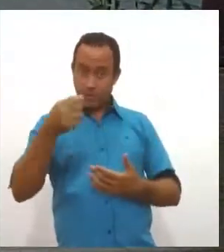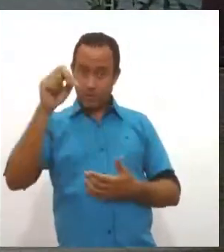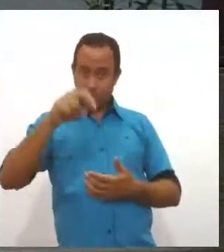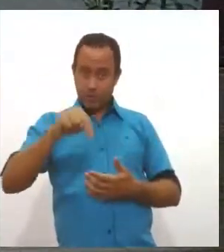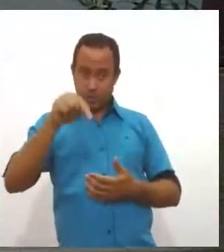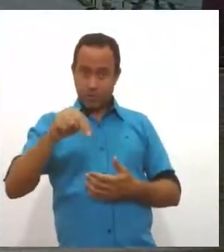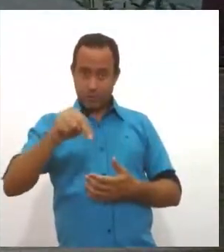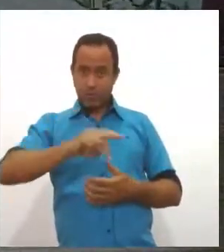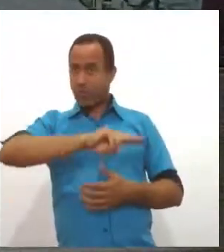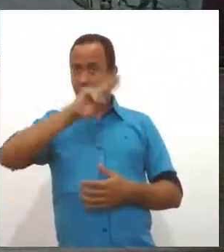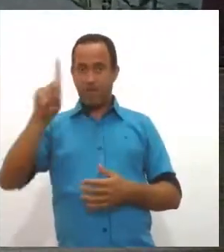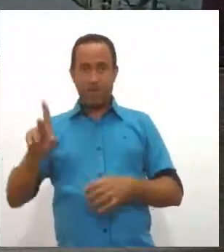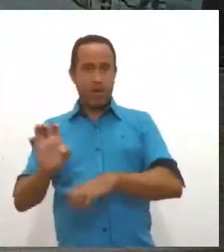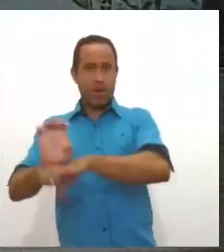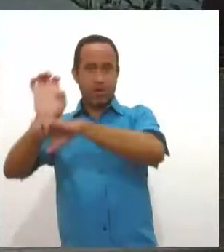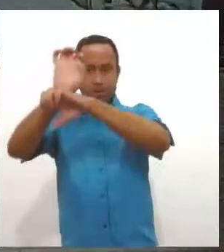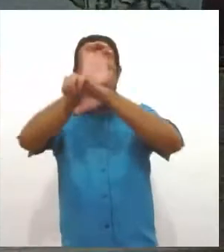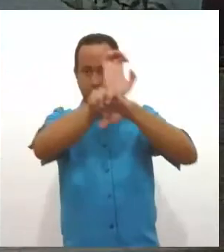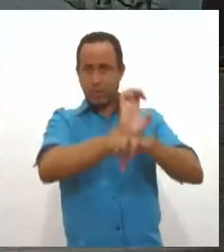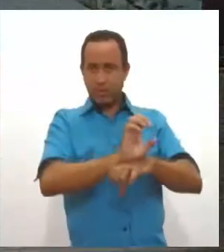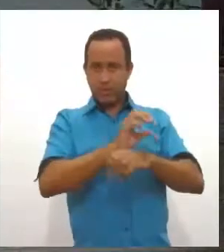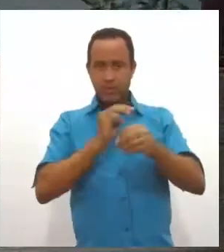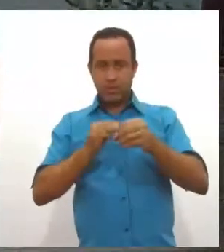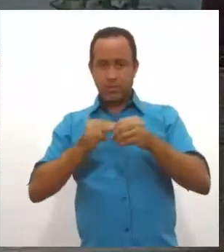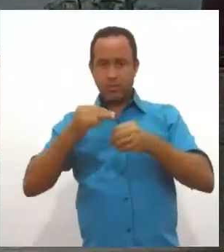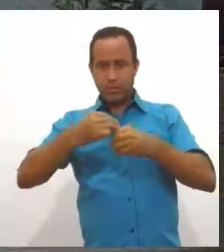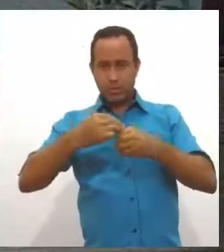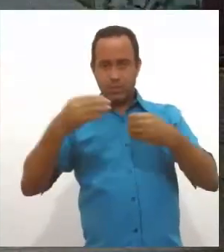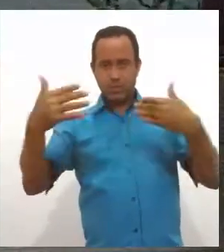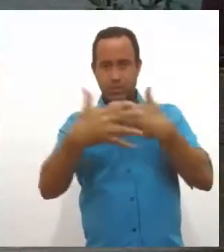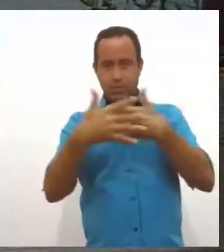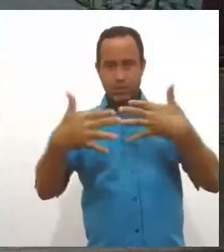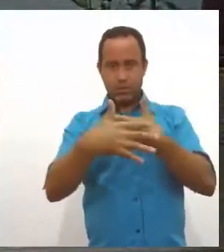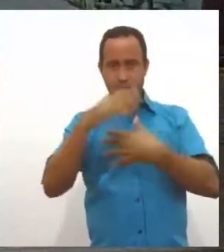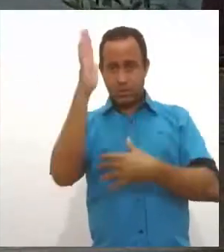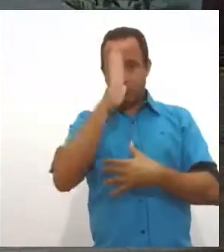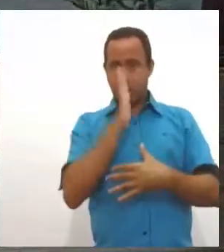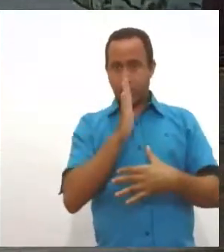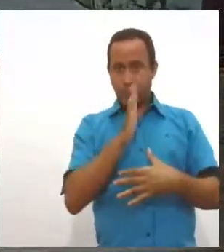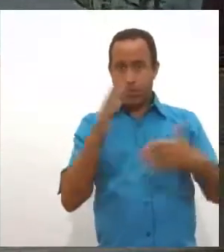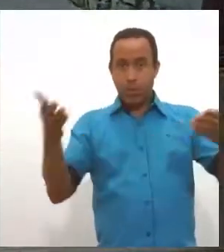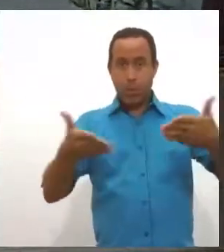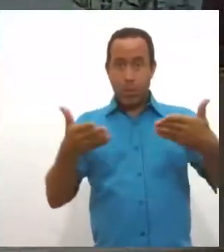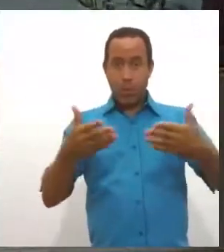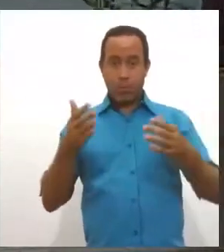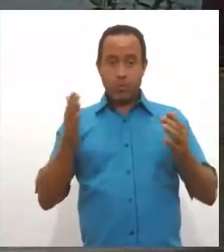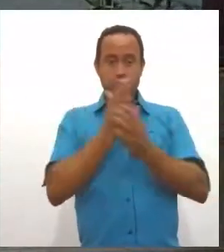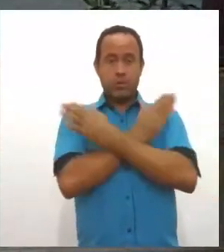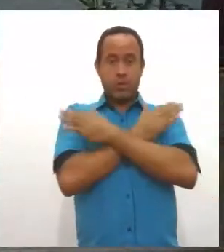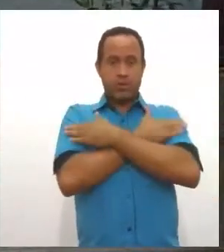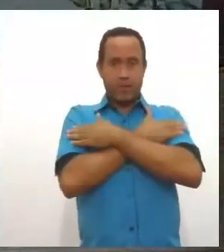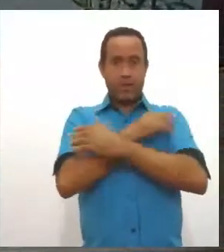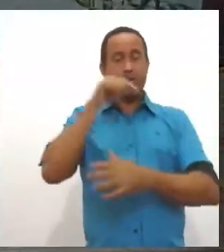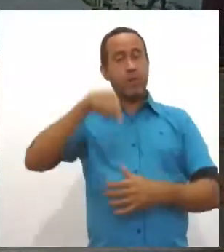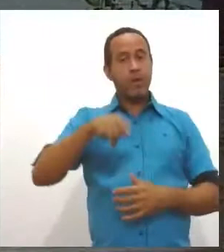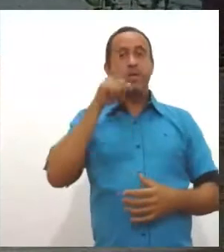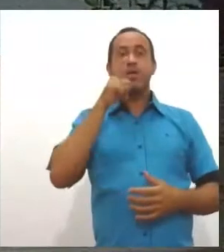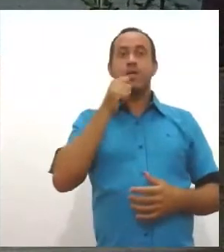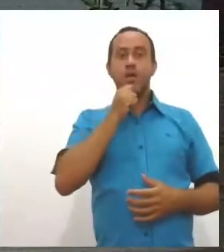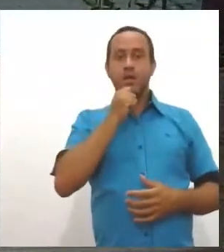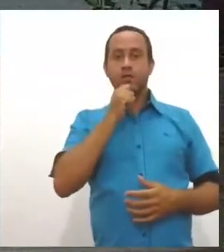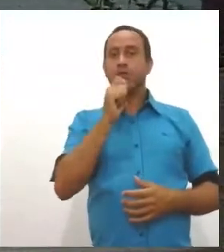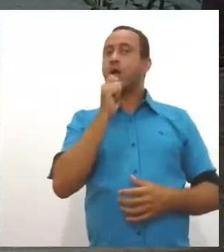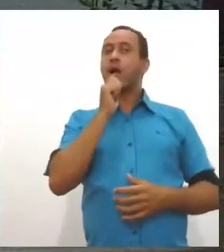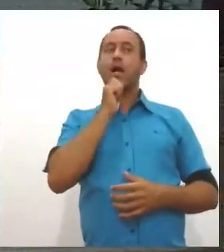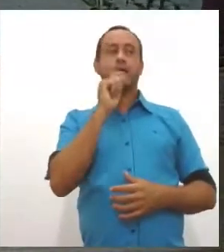muitos estados, muitos municípios, cidades do Brasil. Hoje é feriado, aqui em Aracaju, a gente ainda